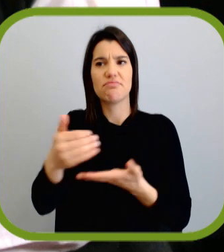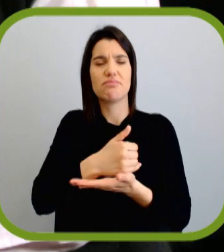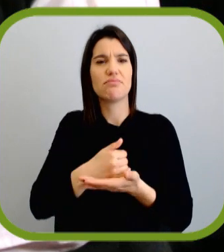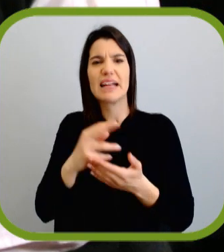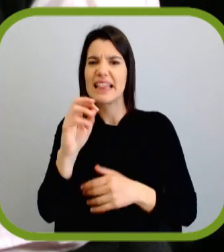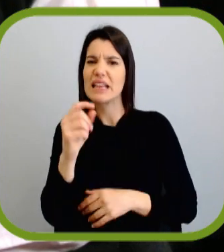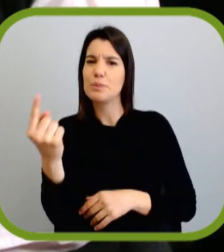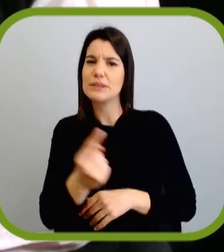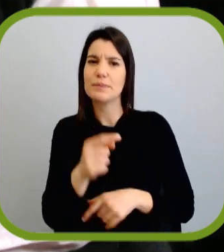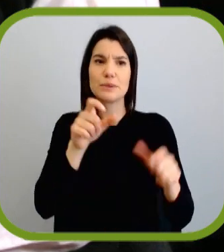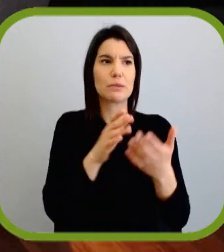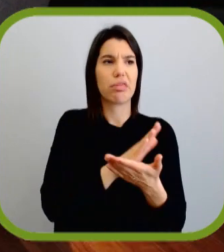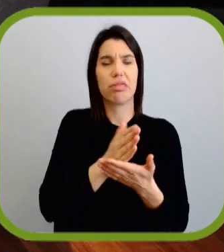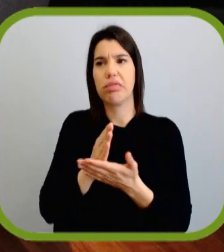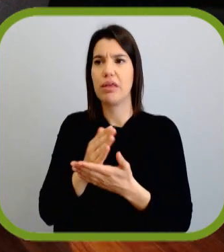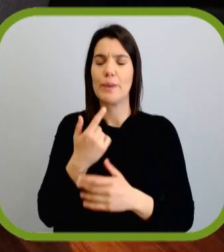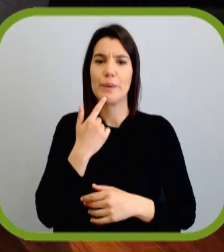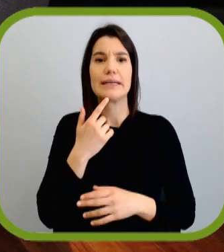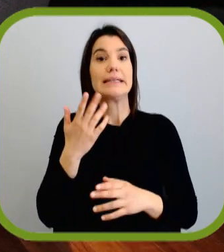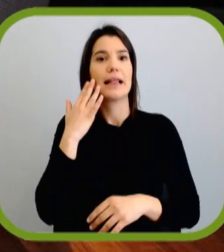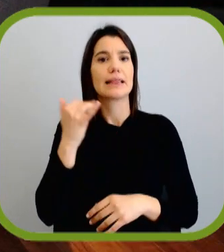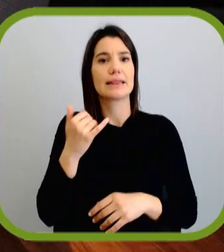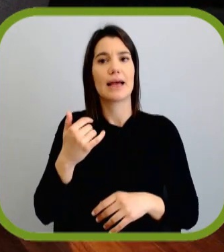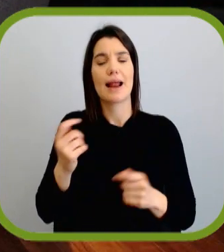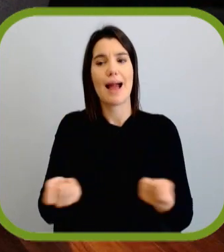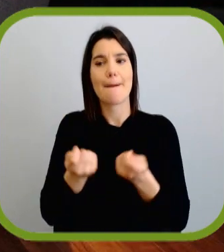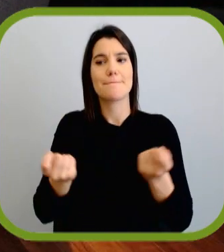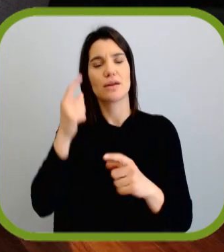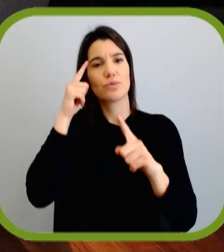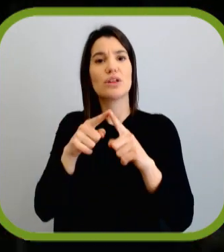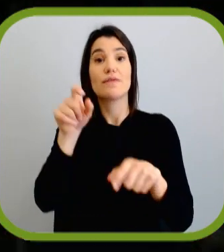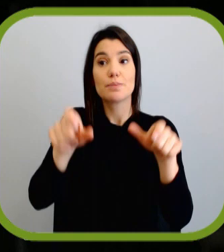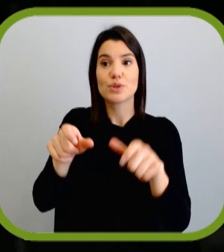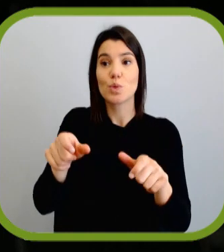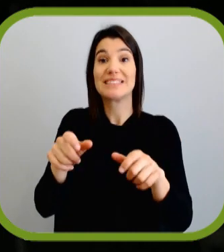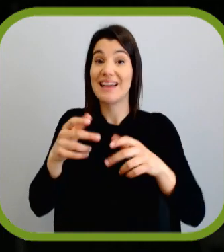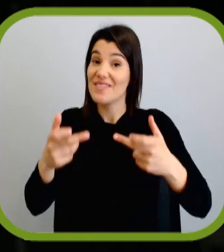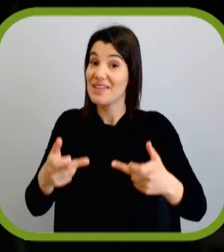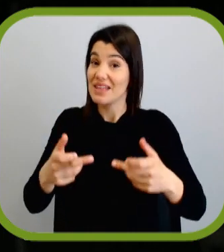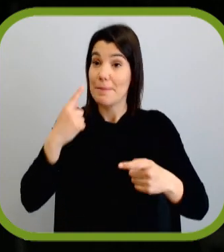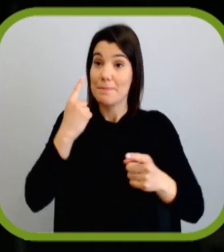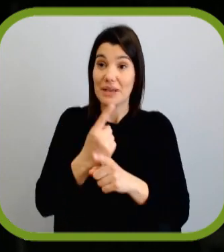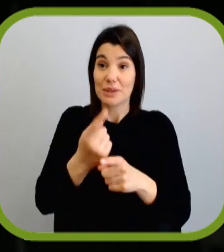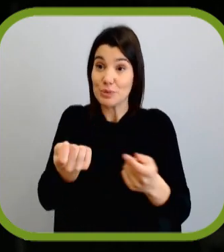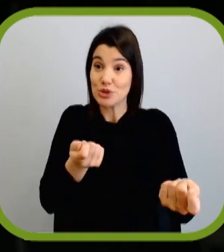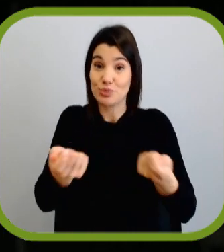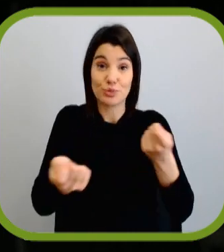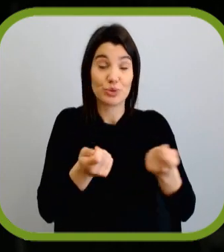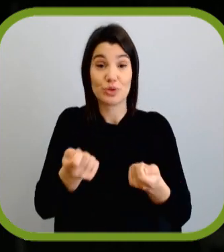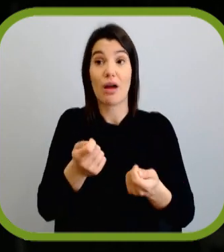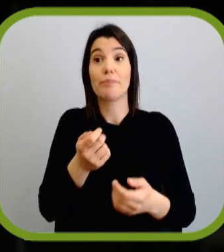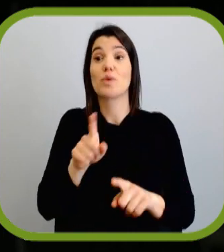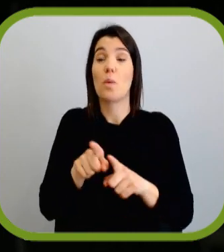indecidos, e portanto a campanha foi feita para tentar segurar os eleitores, independentemente daqueles que passavam